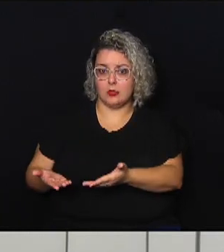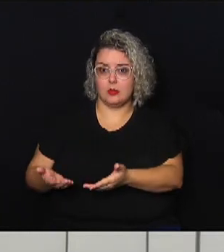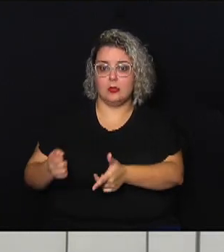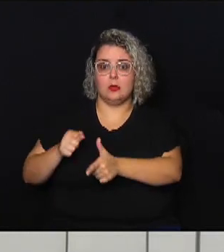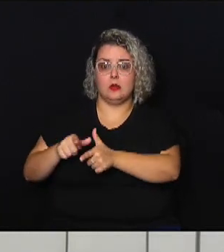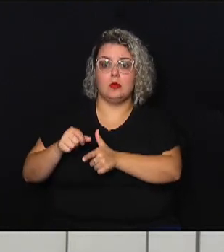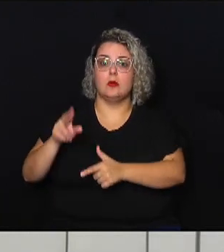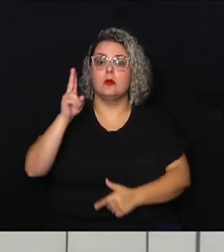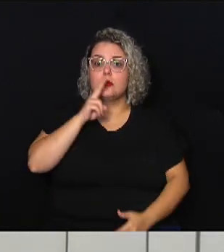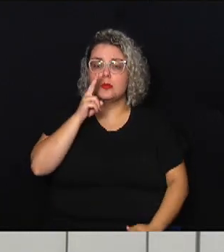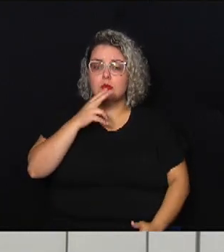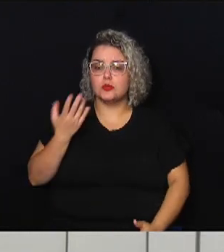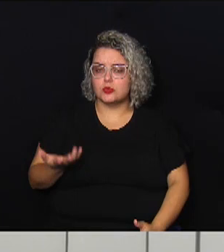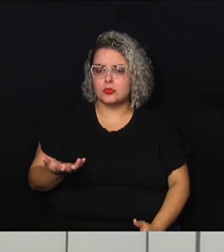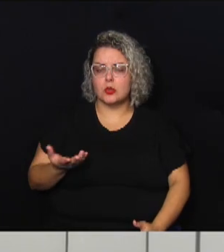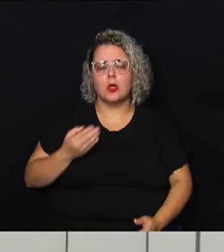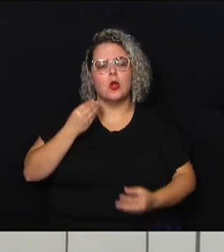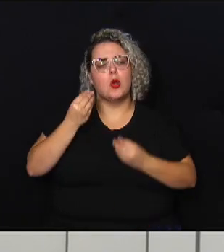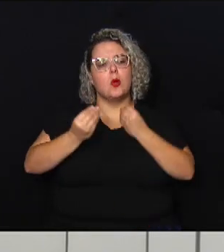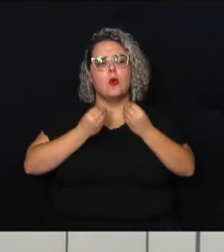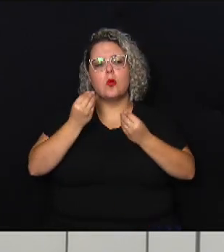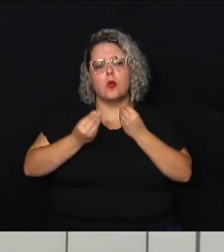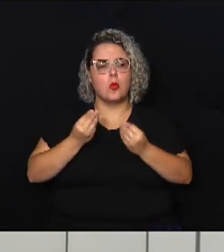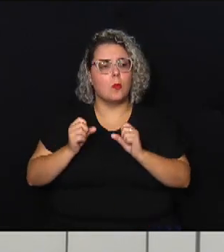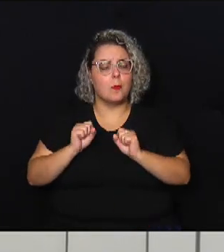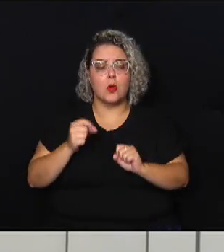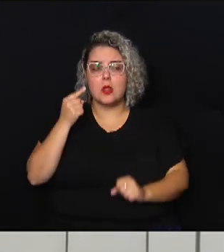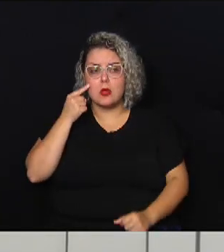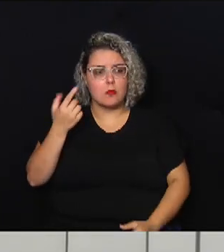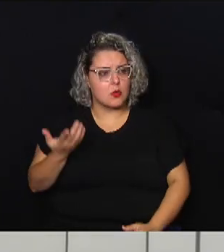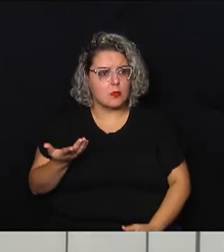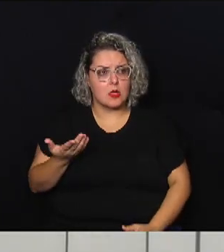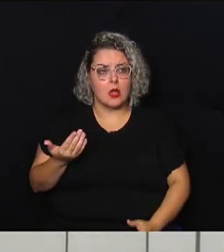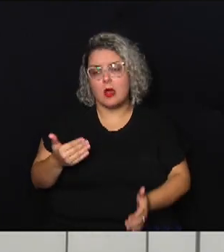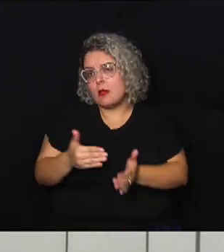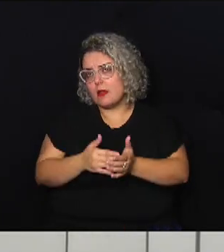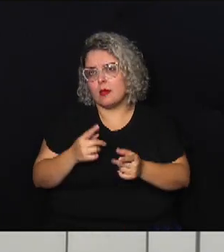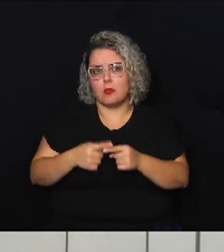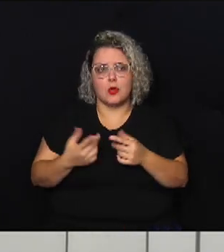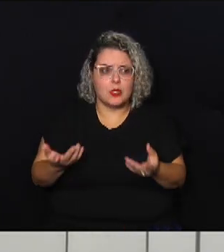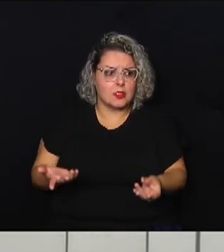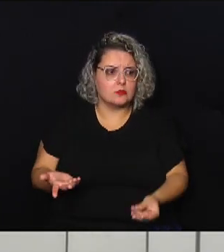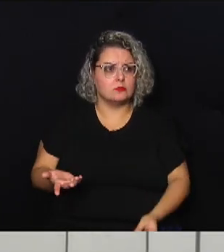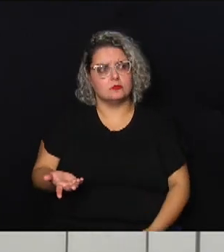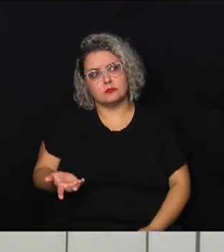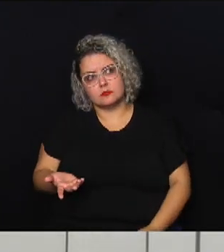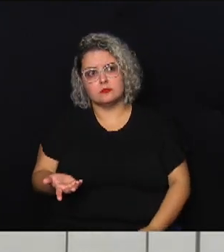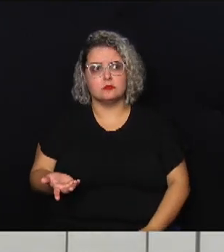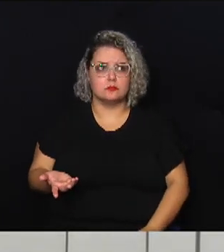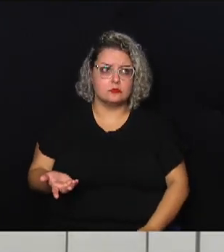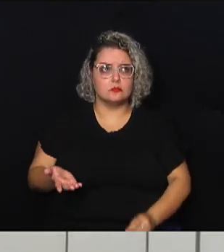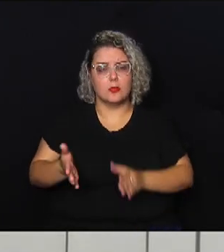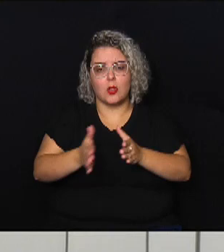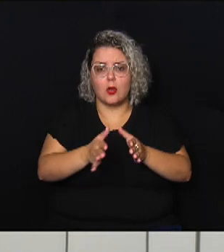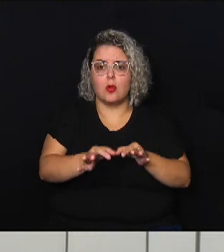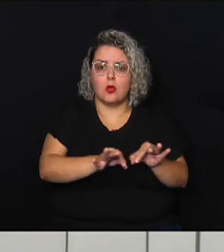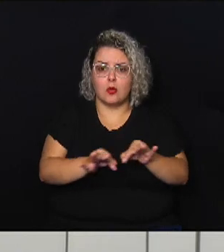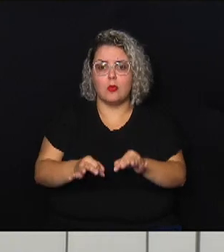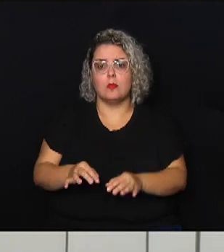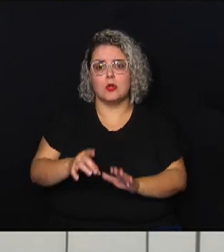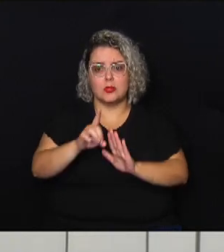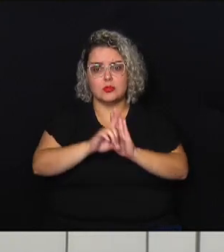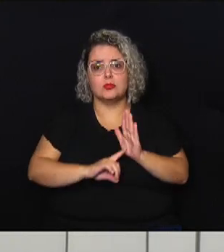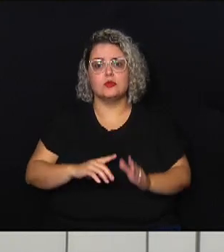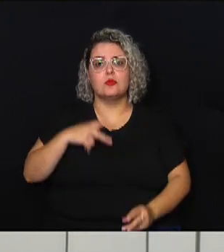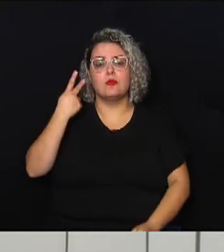emergencial, como que a gente pode pensar, até porque a gente sai daqui a um tempo para rever o plano diretor, vereador